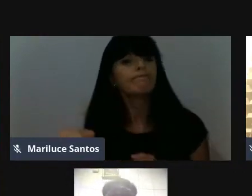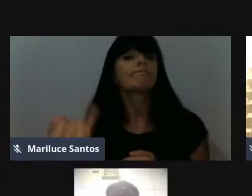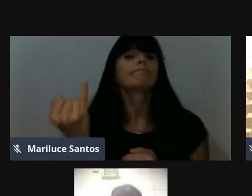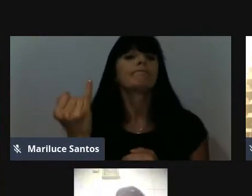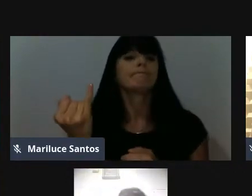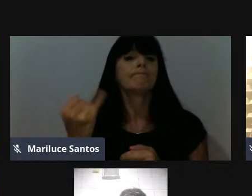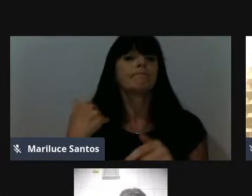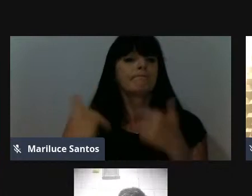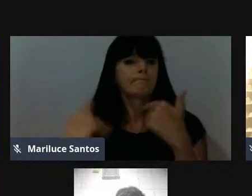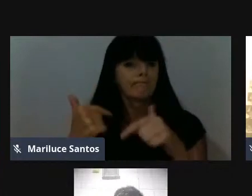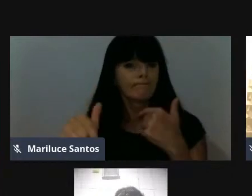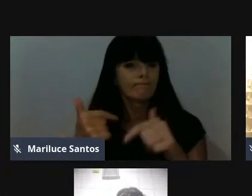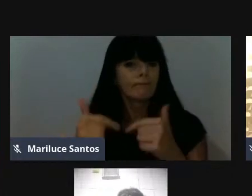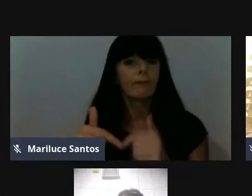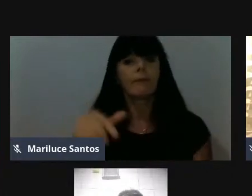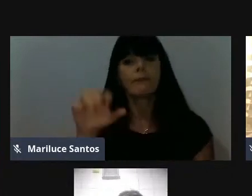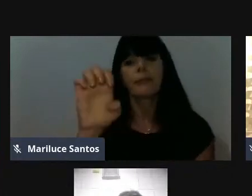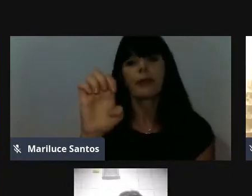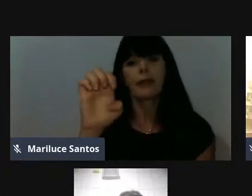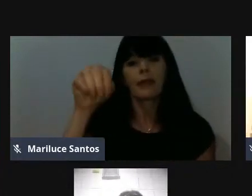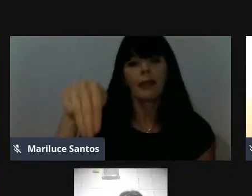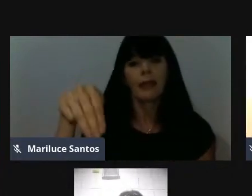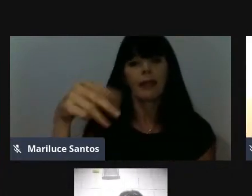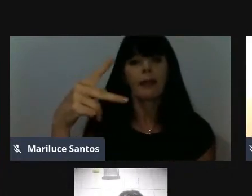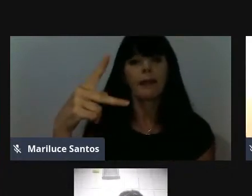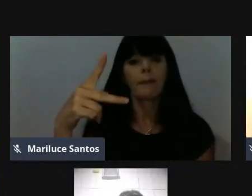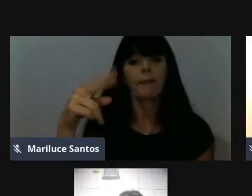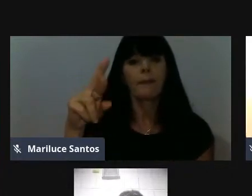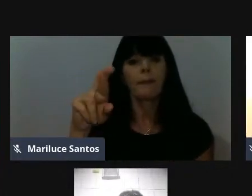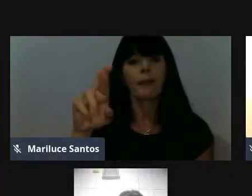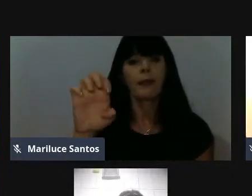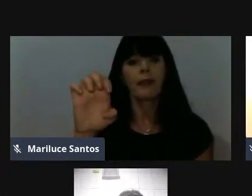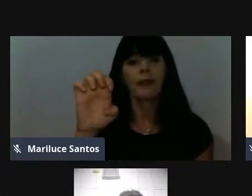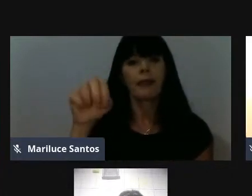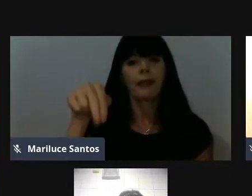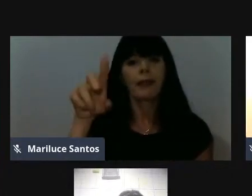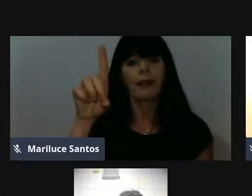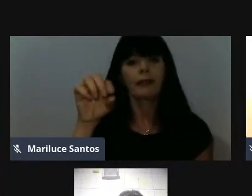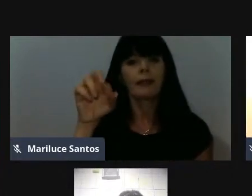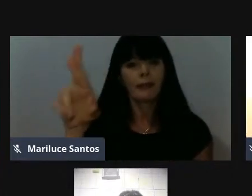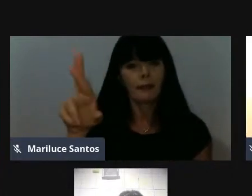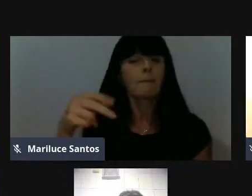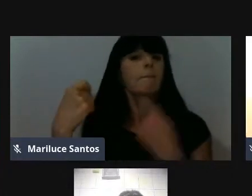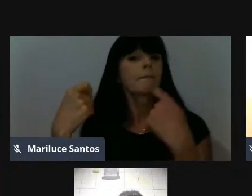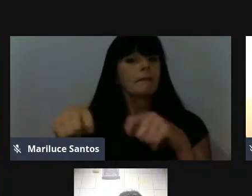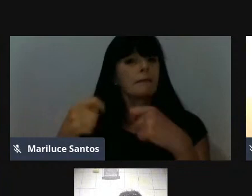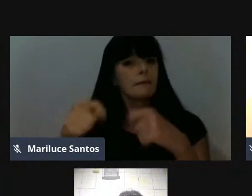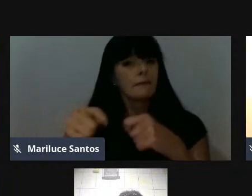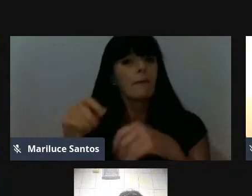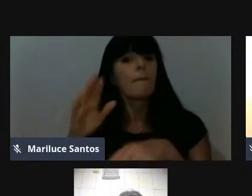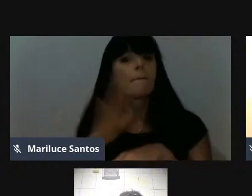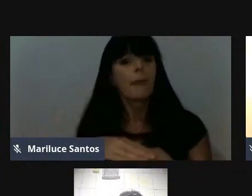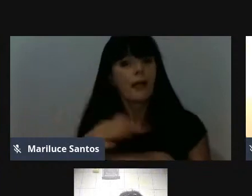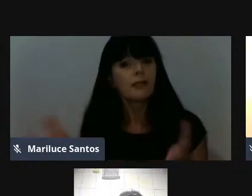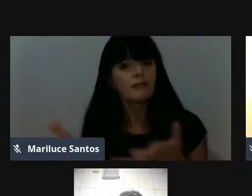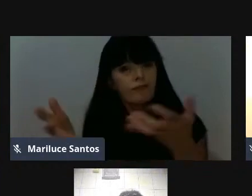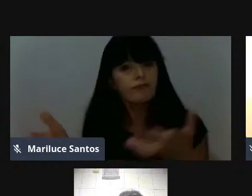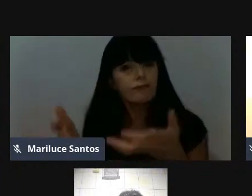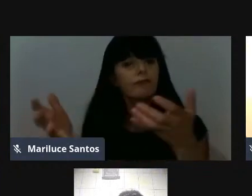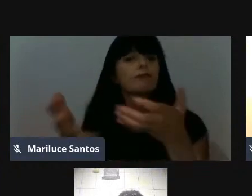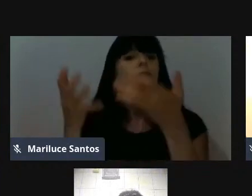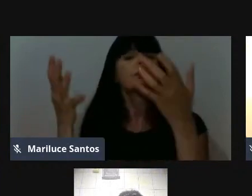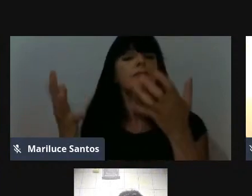empreender, você atrás aí, havia falado, né? Que precisa de mais investimento e o